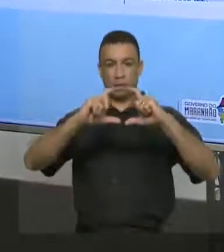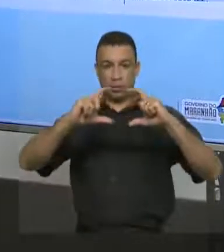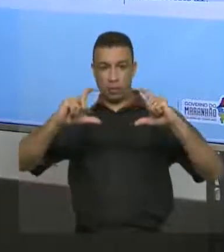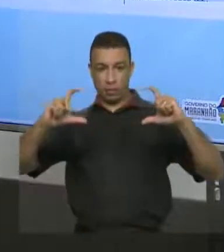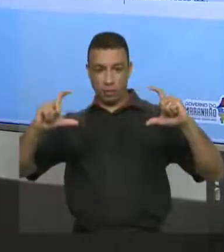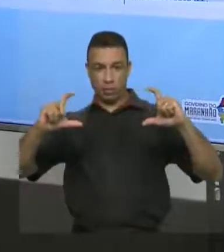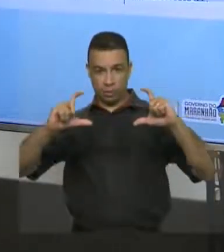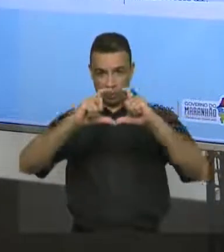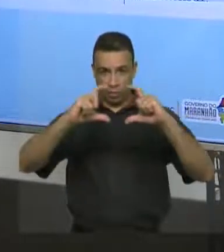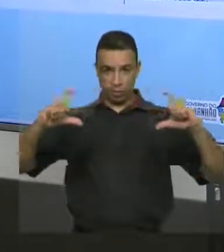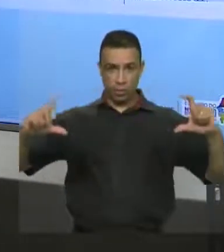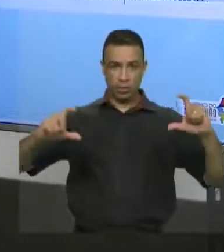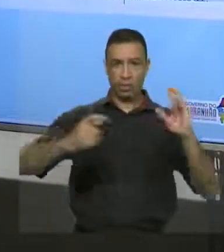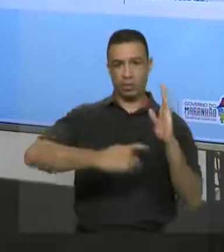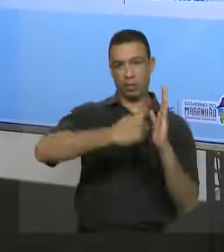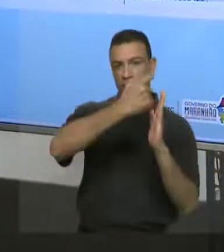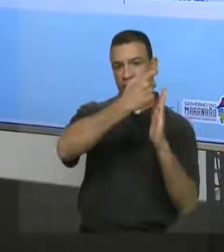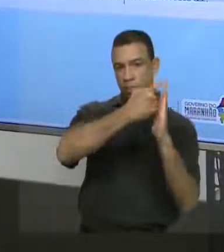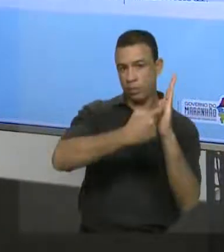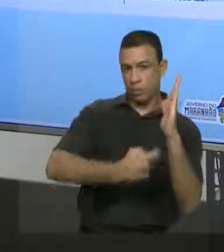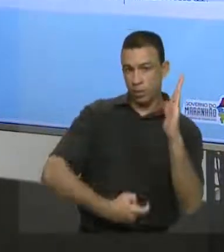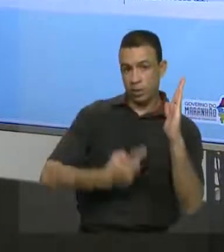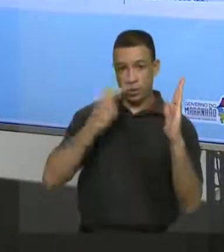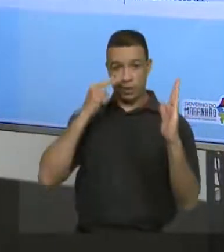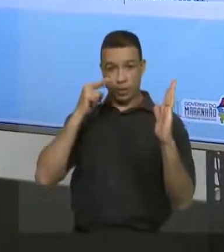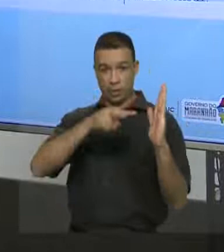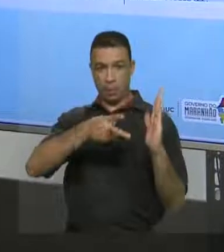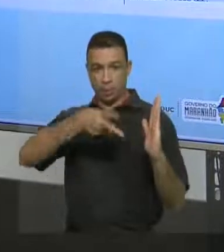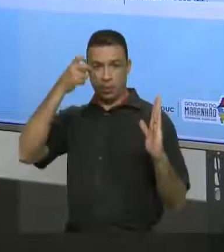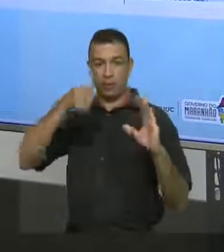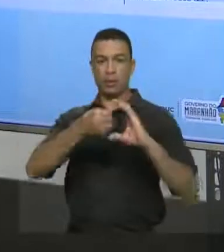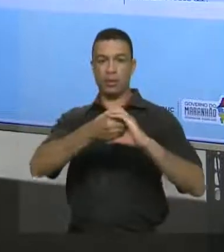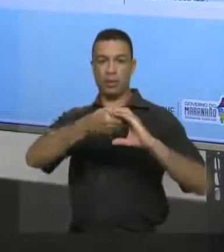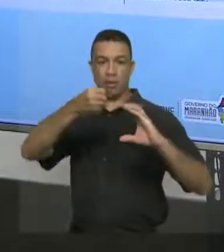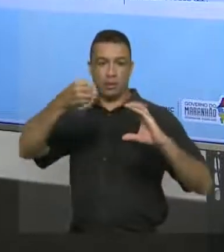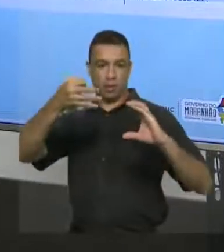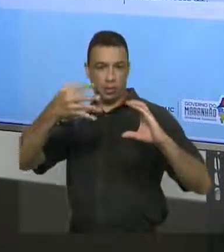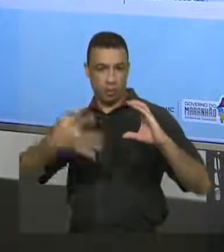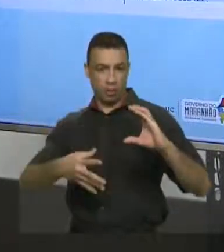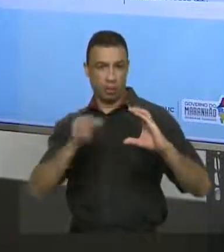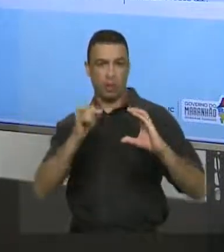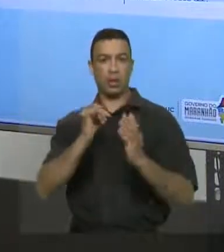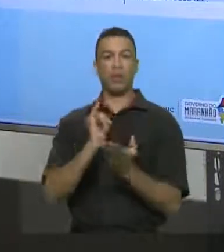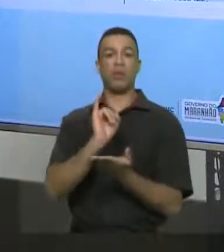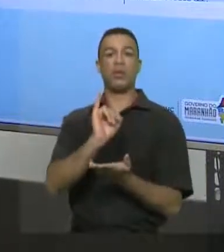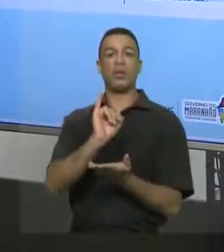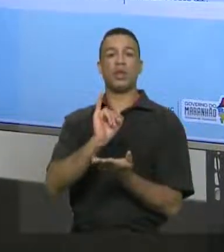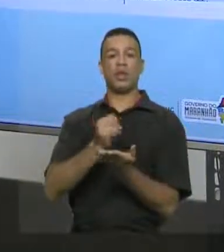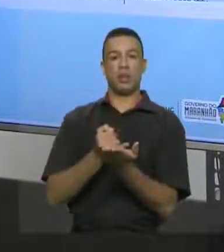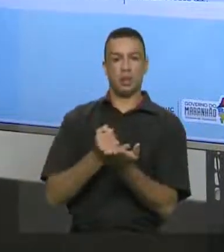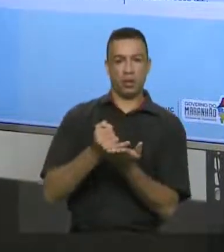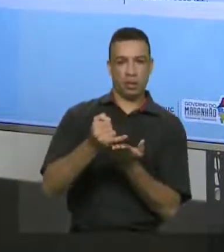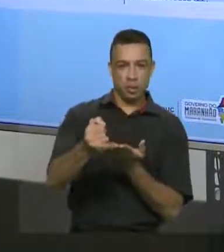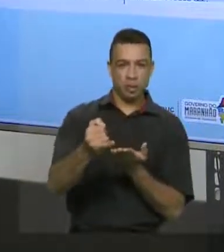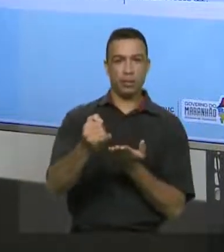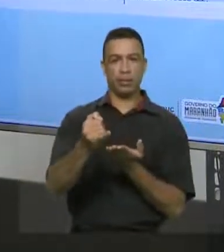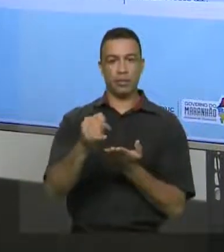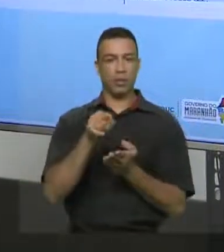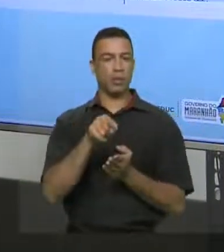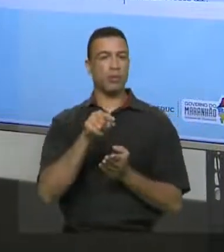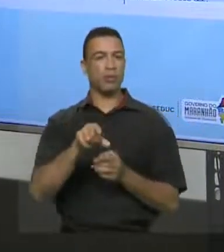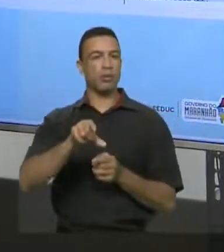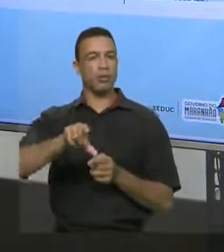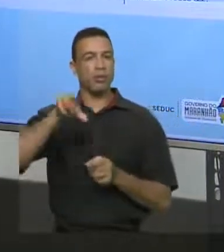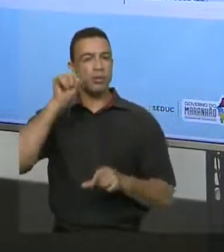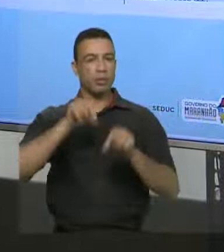texto. No caso, vocês vão ver pelas características. É uma introdução. E aqui, eu destaquei,